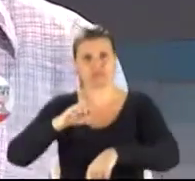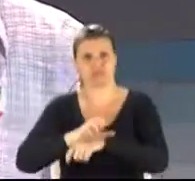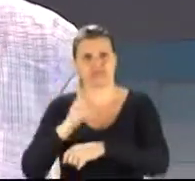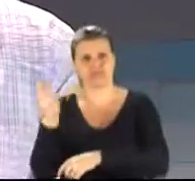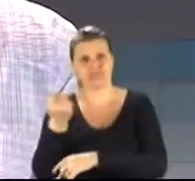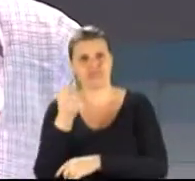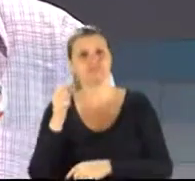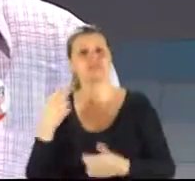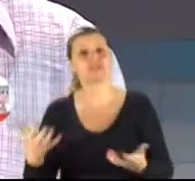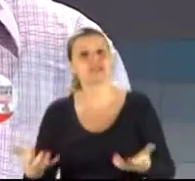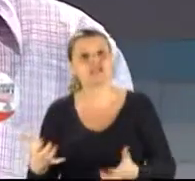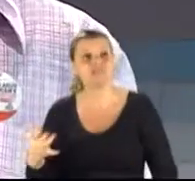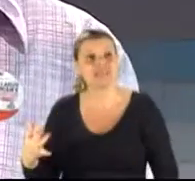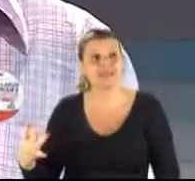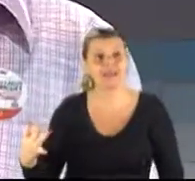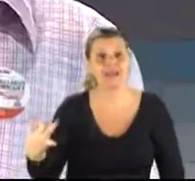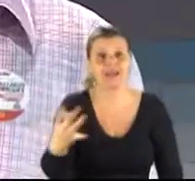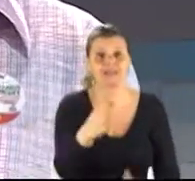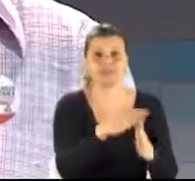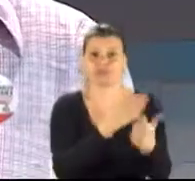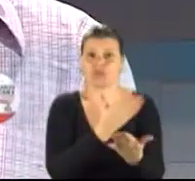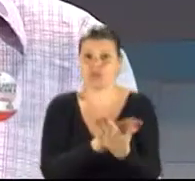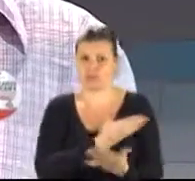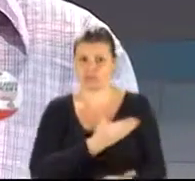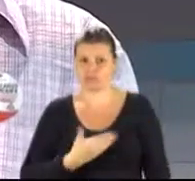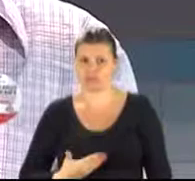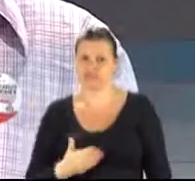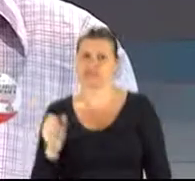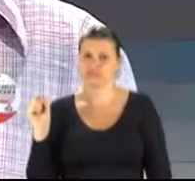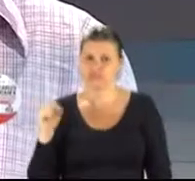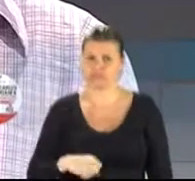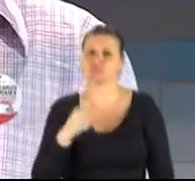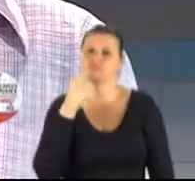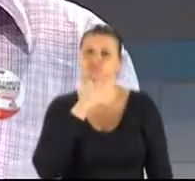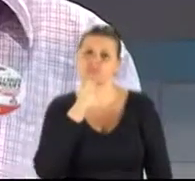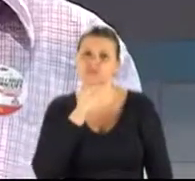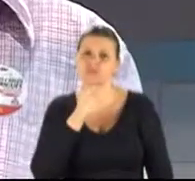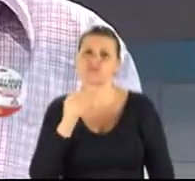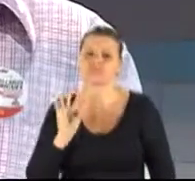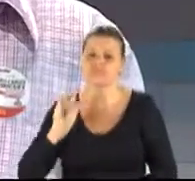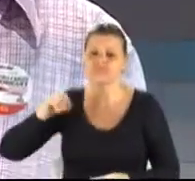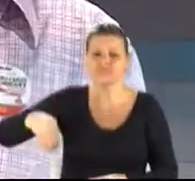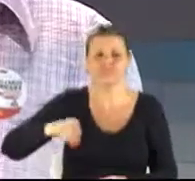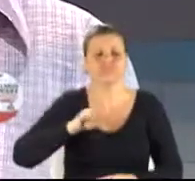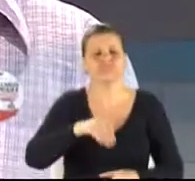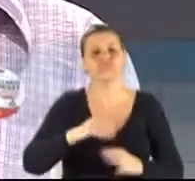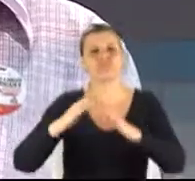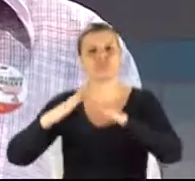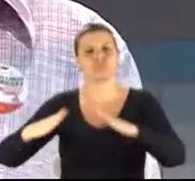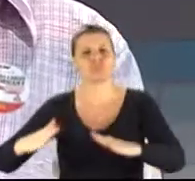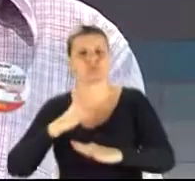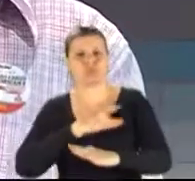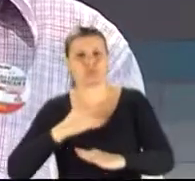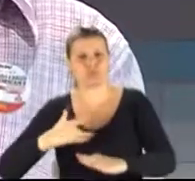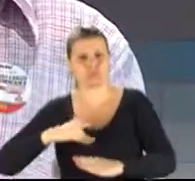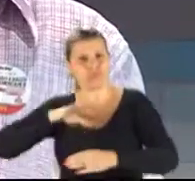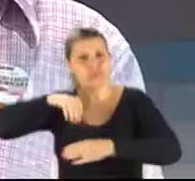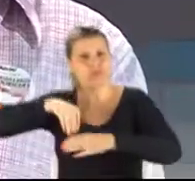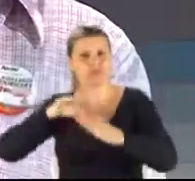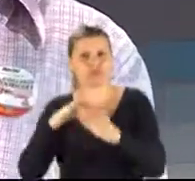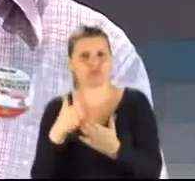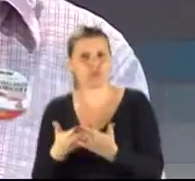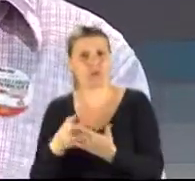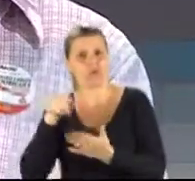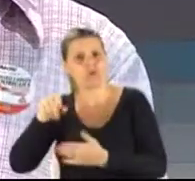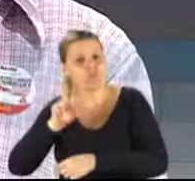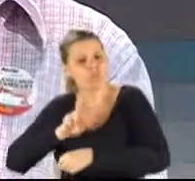cada escola pública, e nós vamos conseguir realmente pôr um posto de saúde para cuidar do seu filho e você que realmente tem